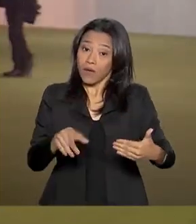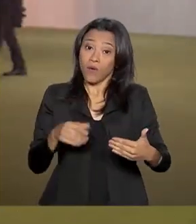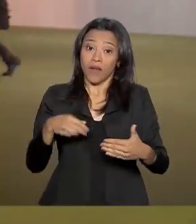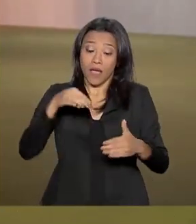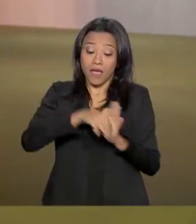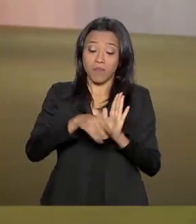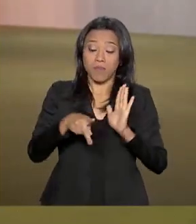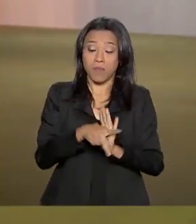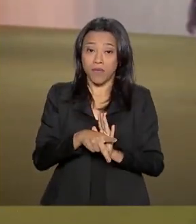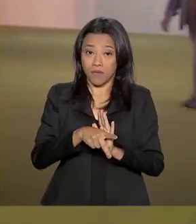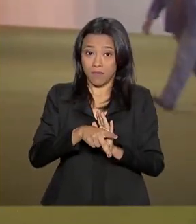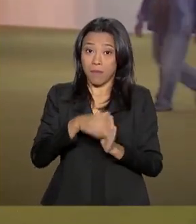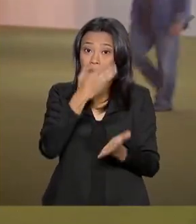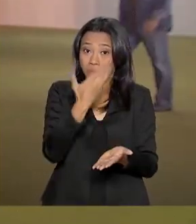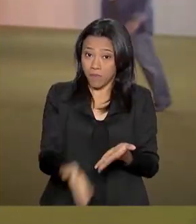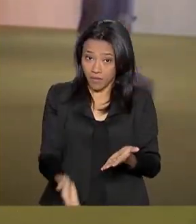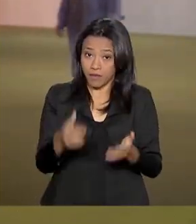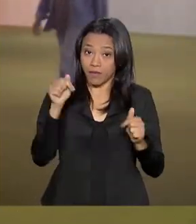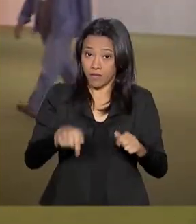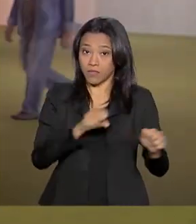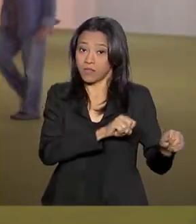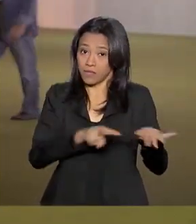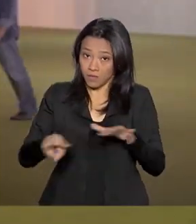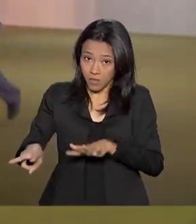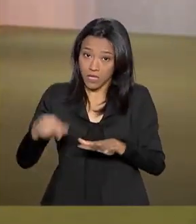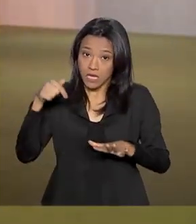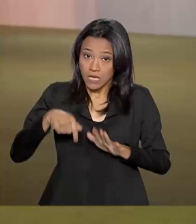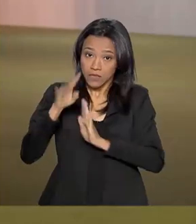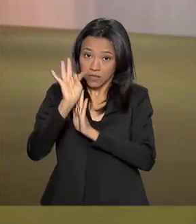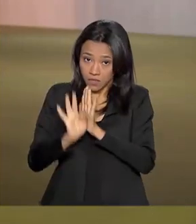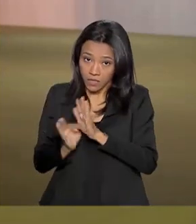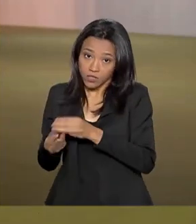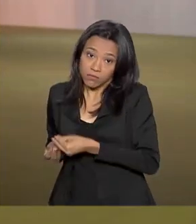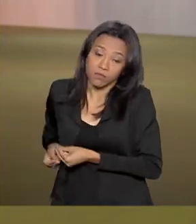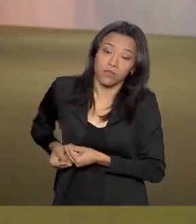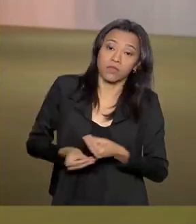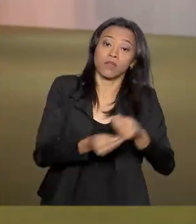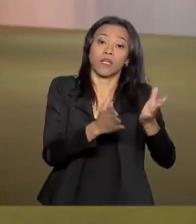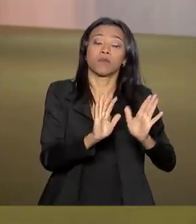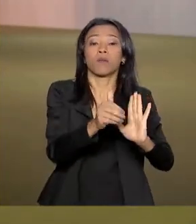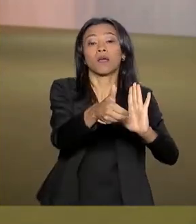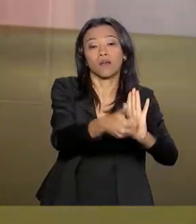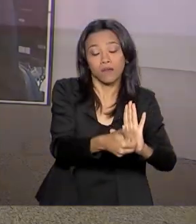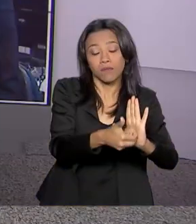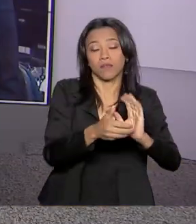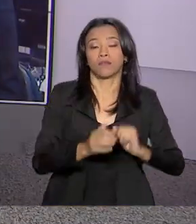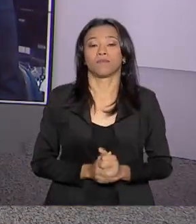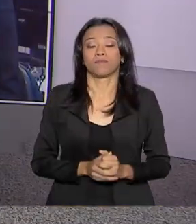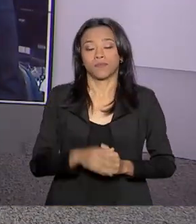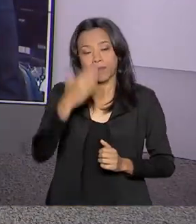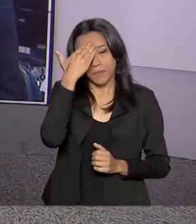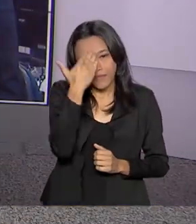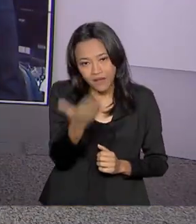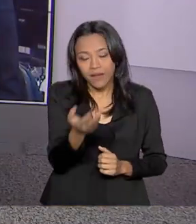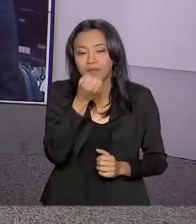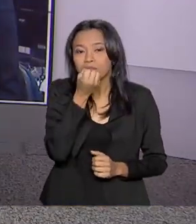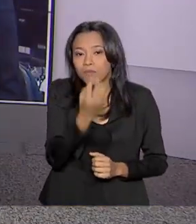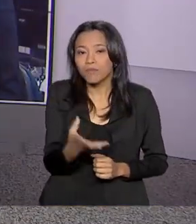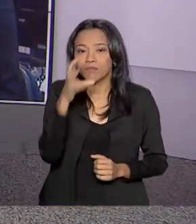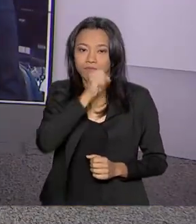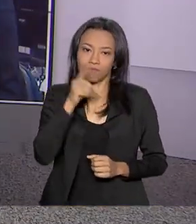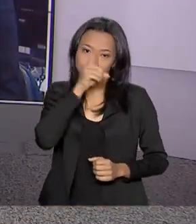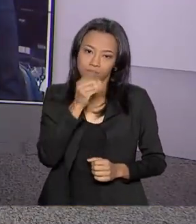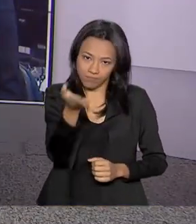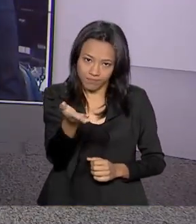nesta semana. E esse texto está vindo então aqui para a Câmara dos Deputados. É isso, Carla, eu volto com você. Obrigada, Selma. Bom final de semana para